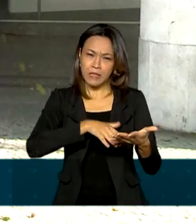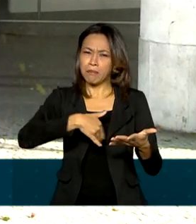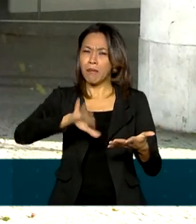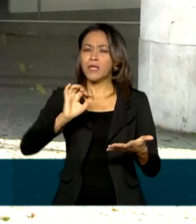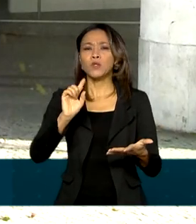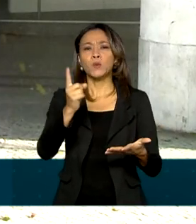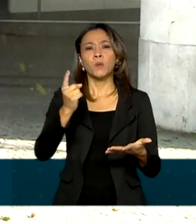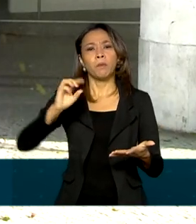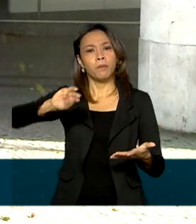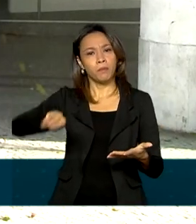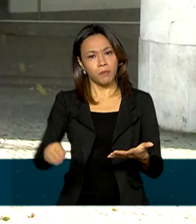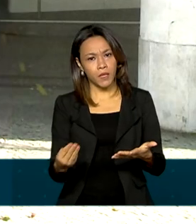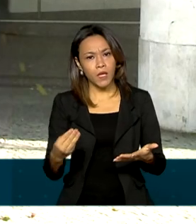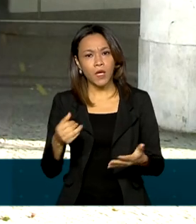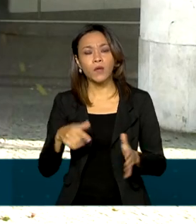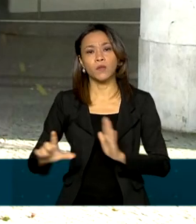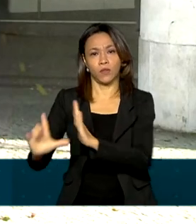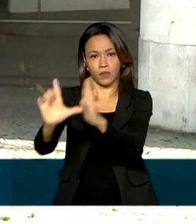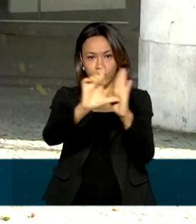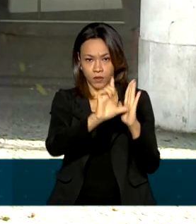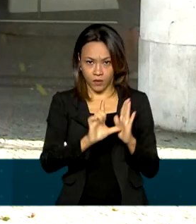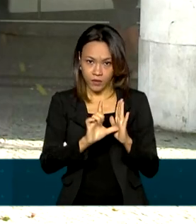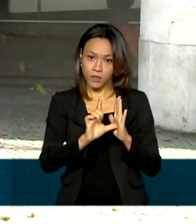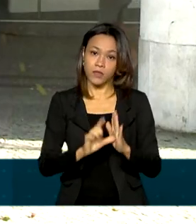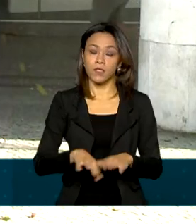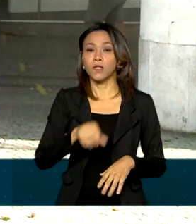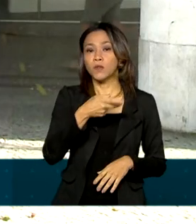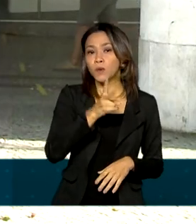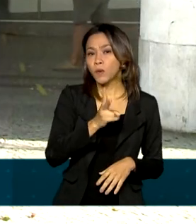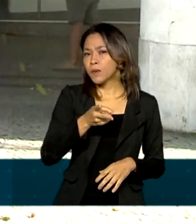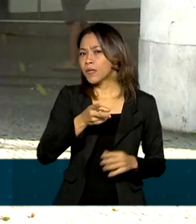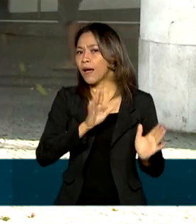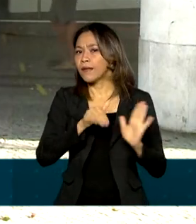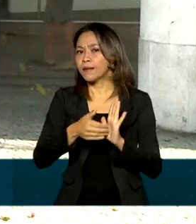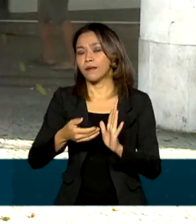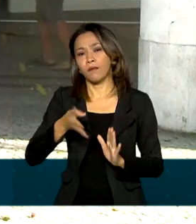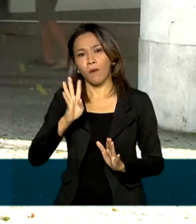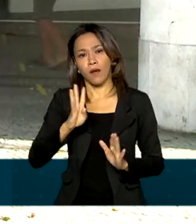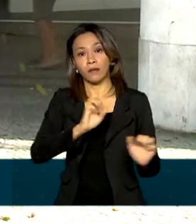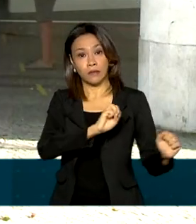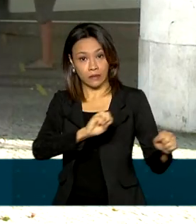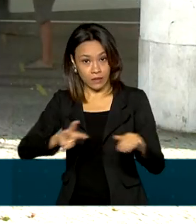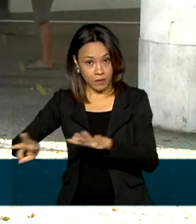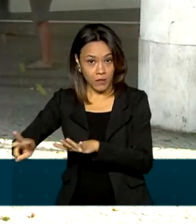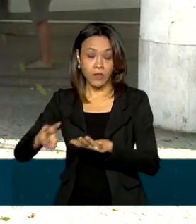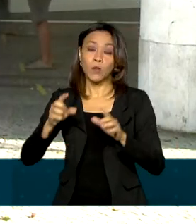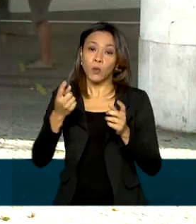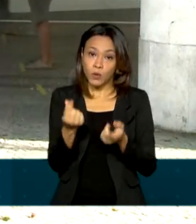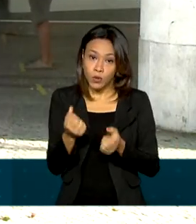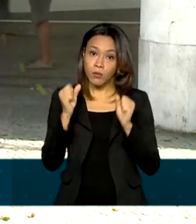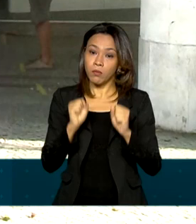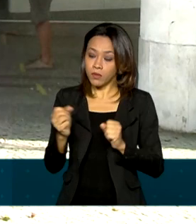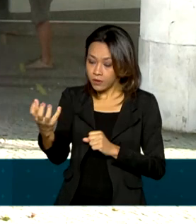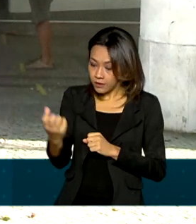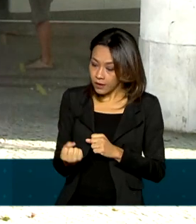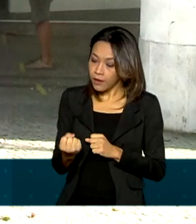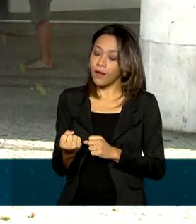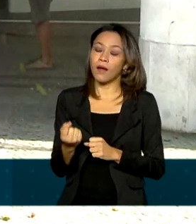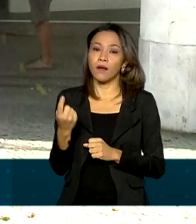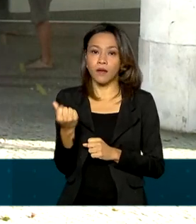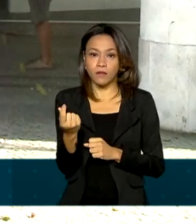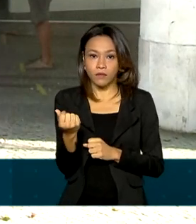estabelecimentos comerciais. Entre duas e quatro semanas após o depósito, o dinheiro poderá ser sacado em espécie ou